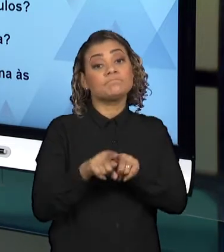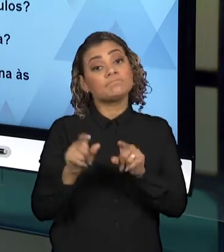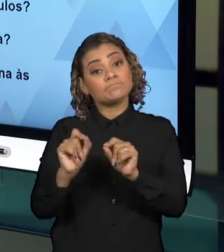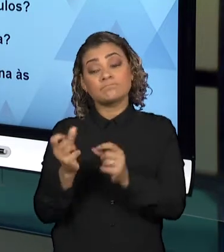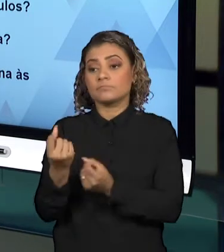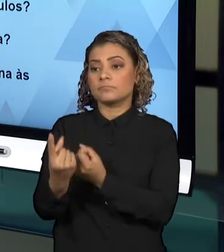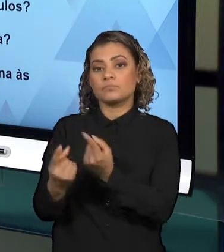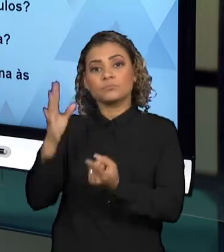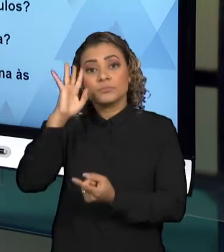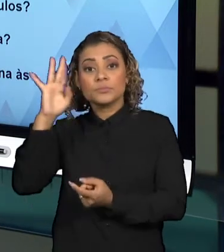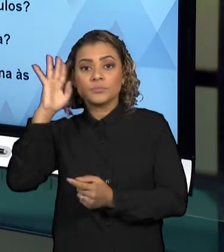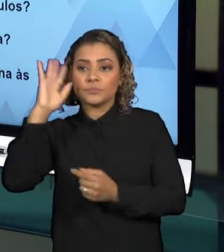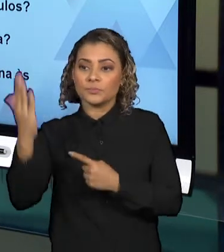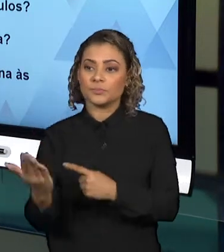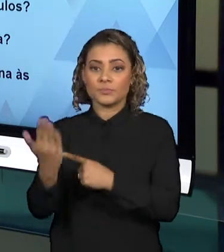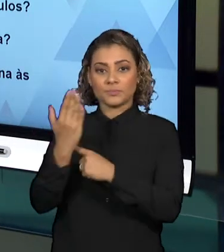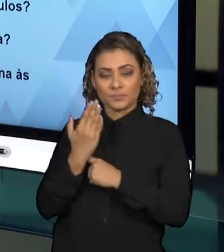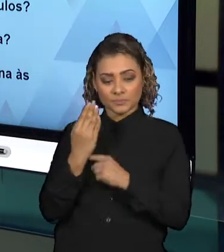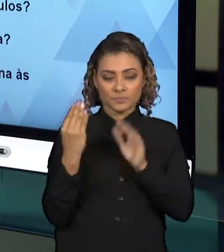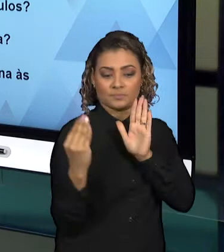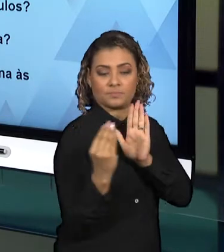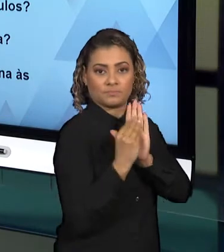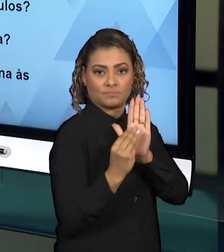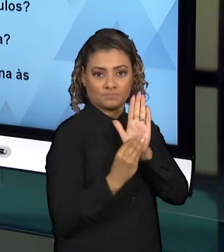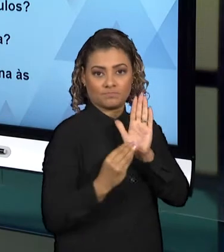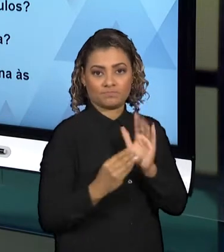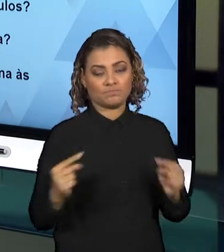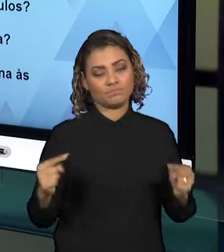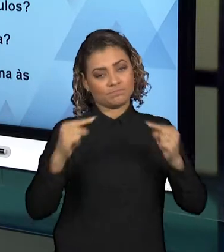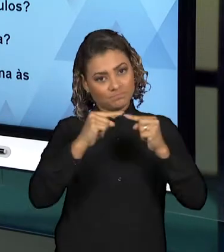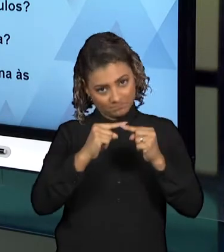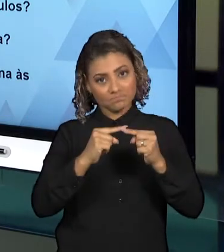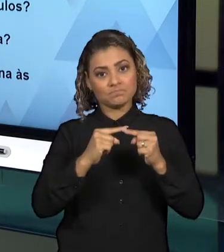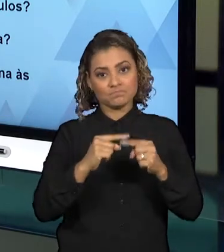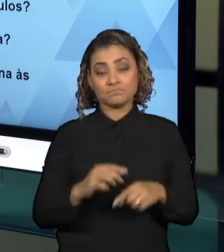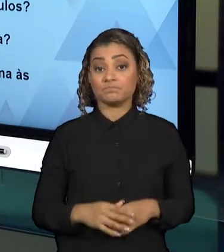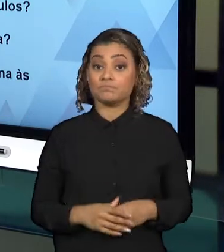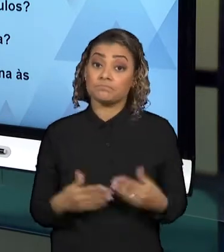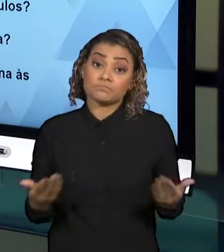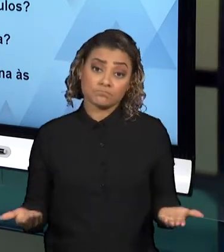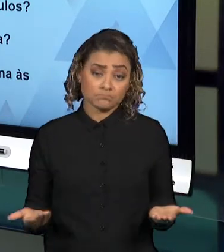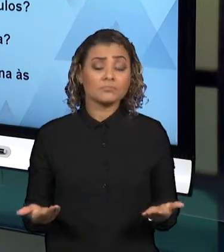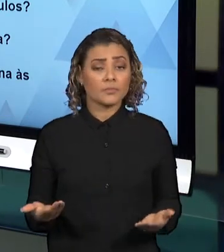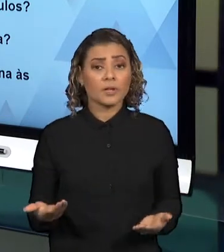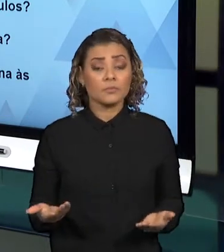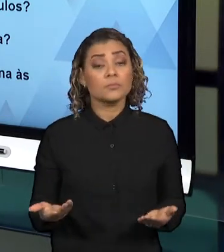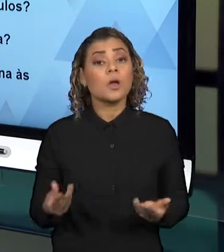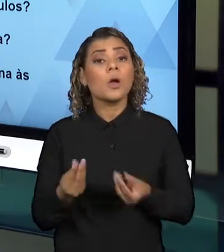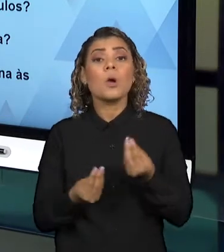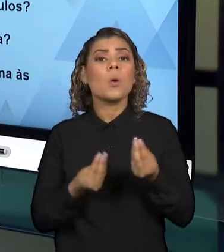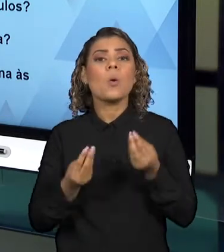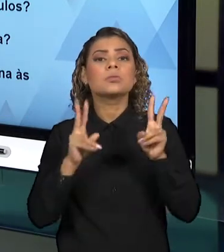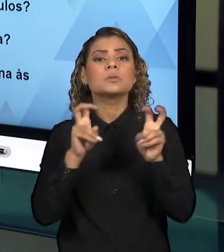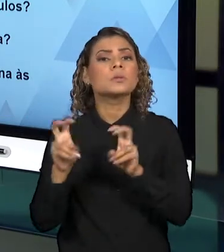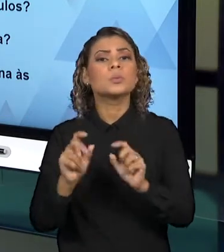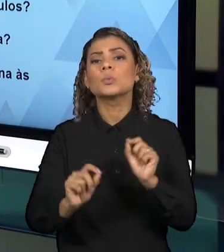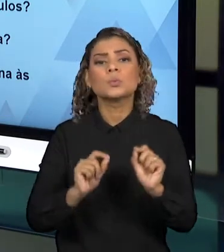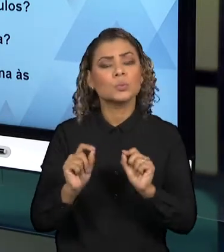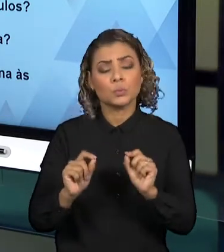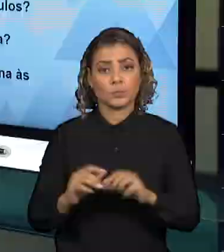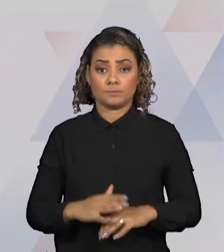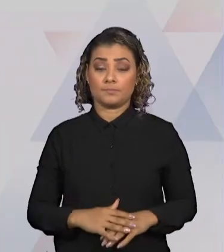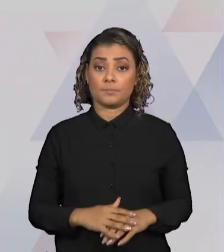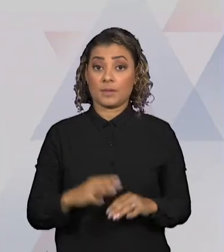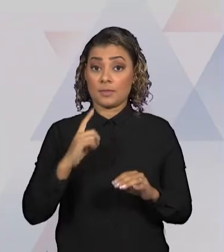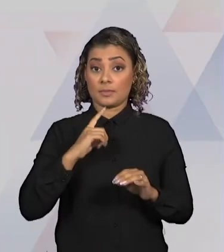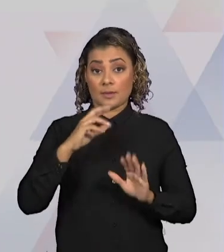embasamentos teóricos para a discussão dessas descrições. Então, que questões são essas? Quais